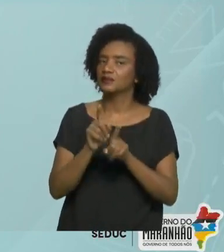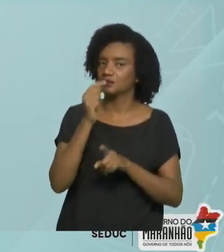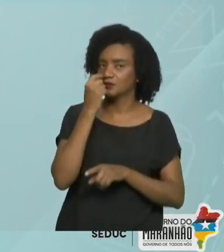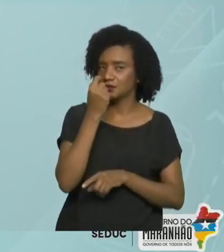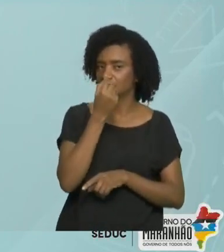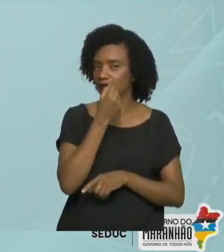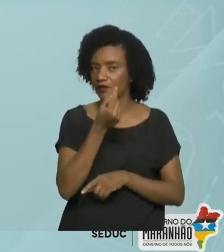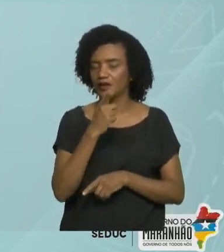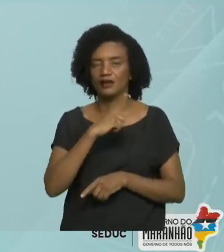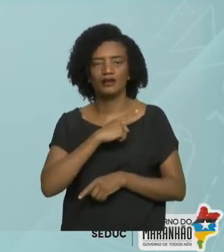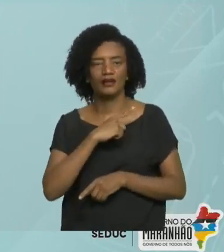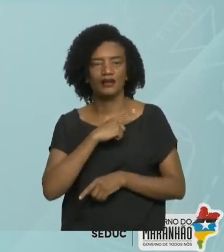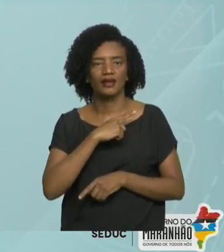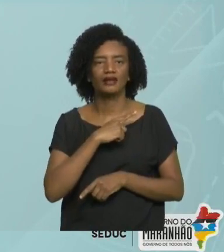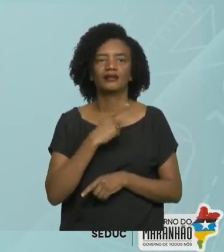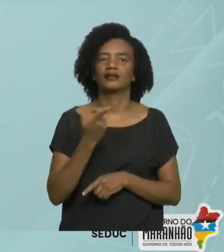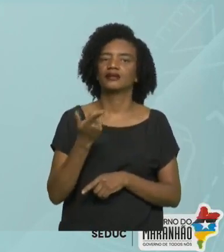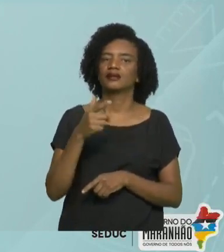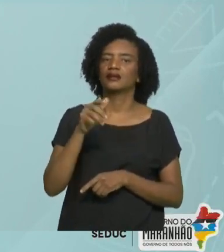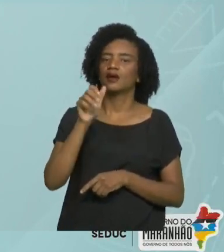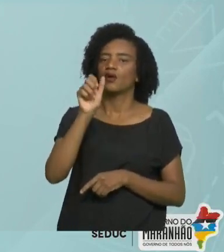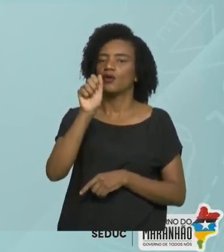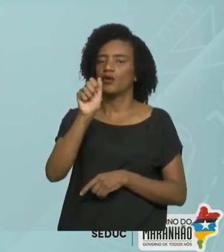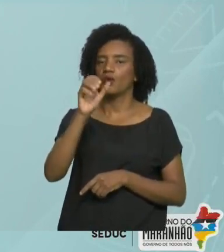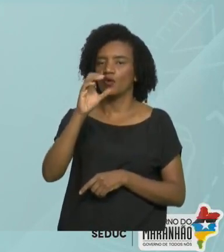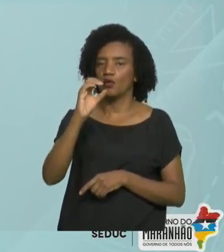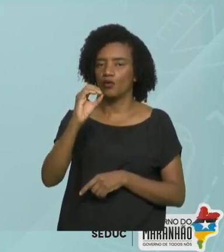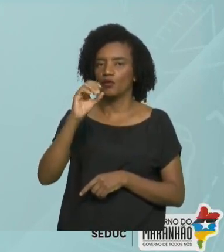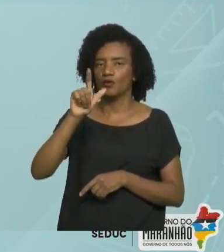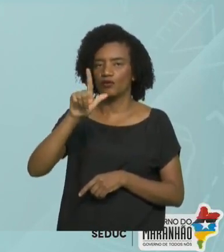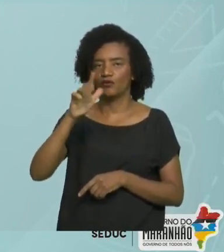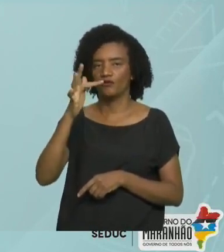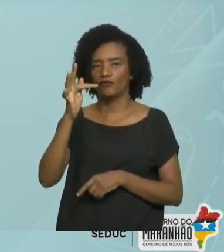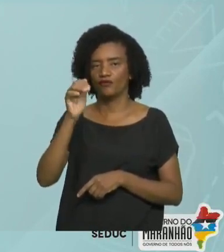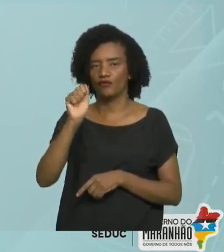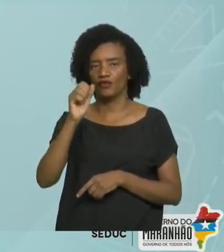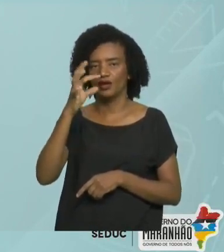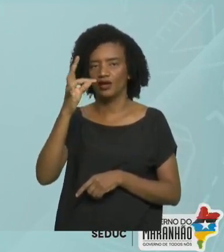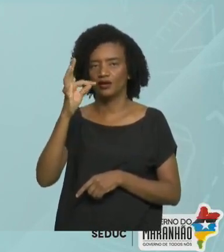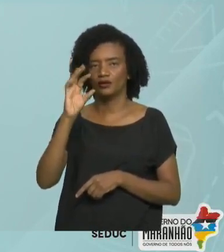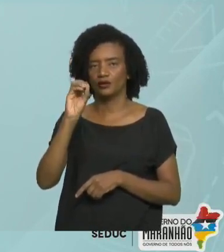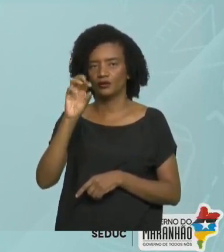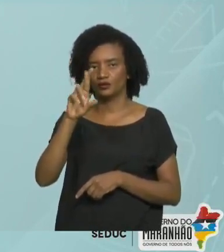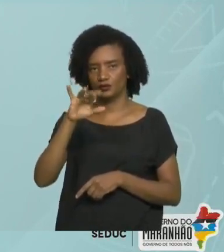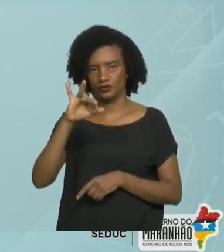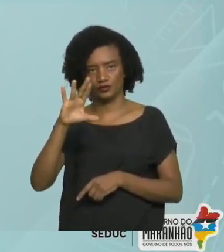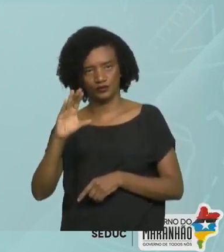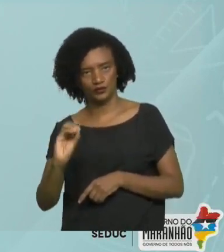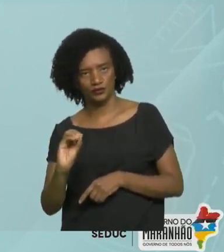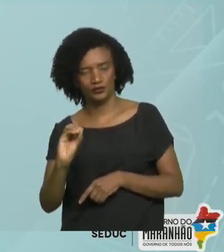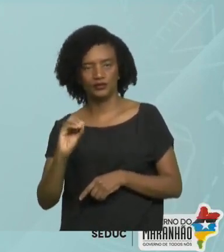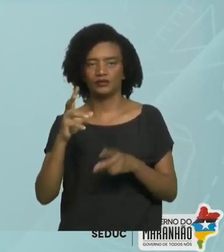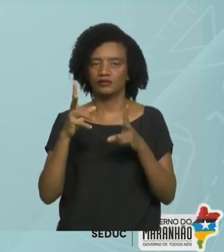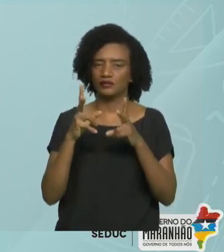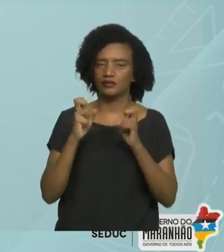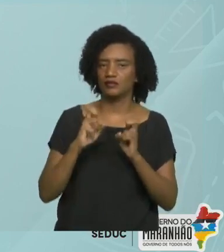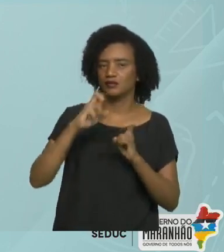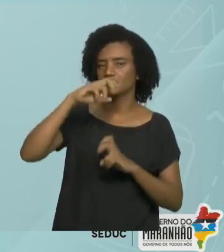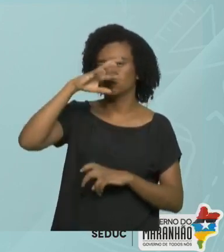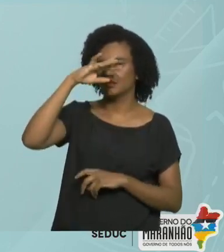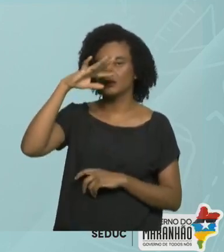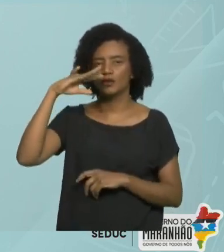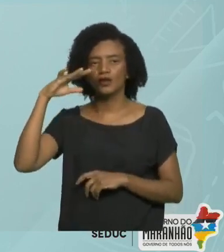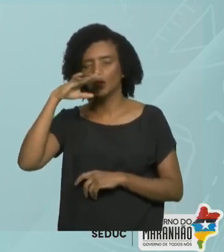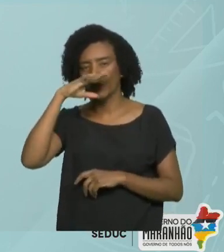dissolvidas no ar. Após isso, ele vai parar na faringe. A faringe é um órgão duplo. Que serve para o